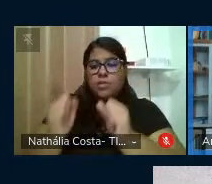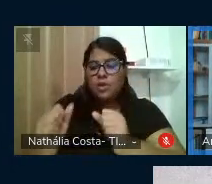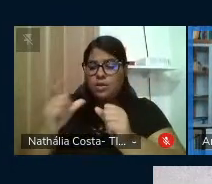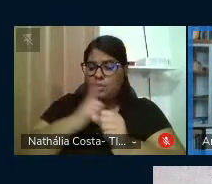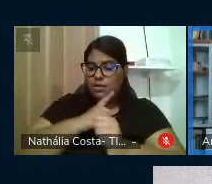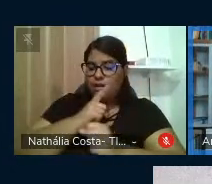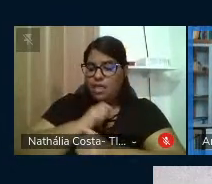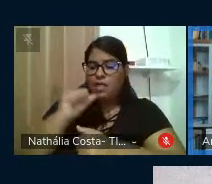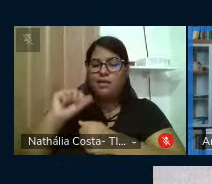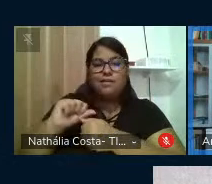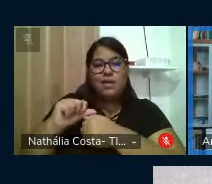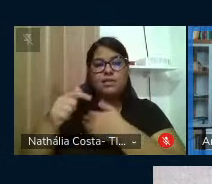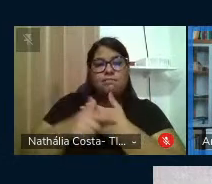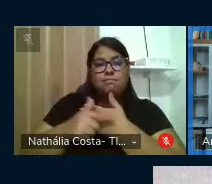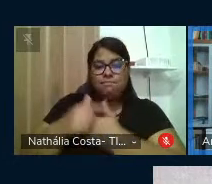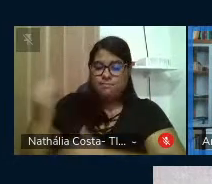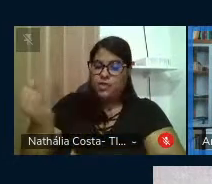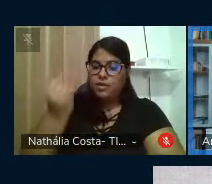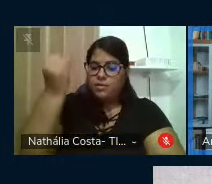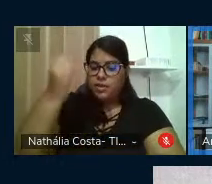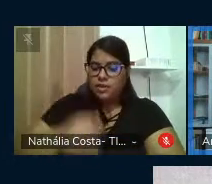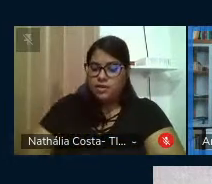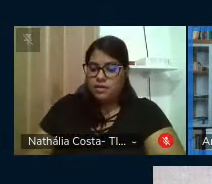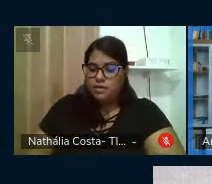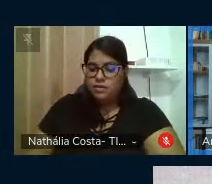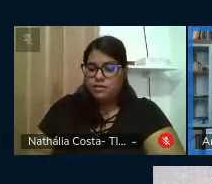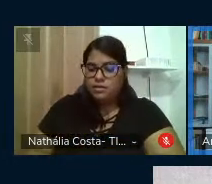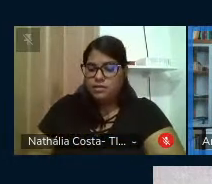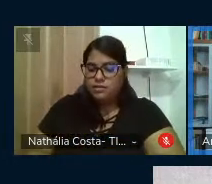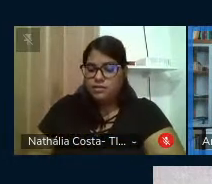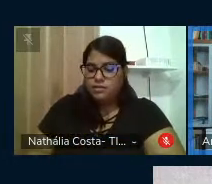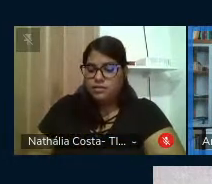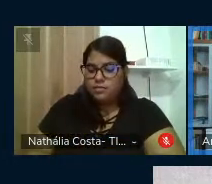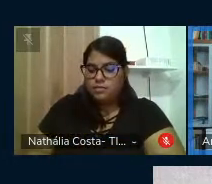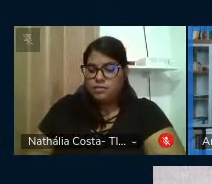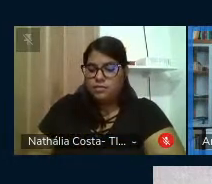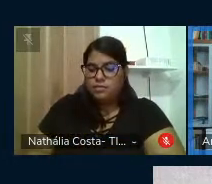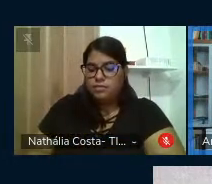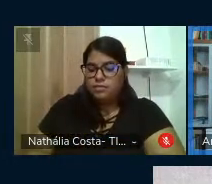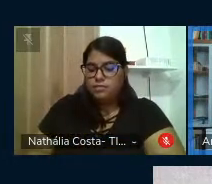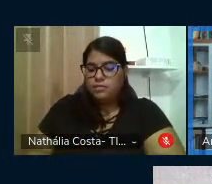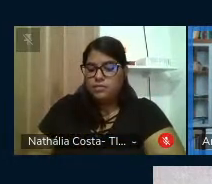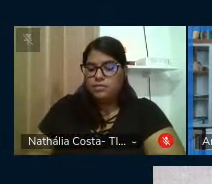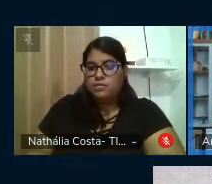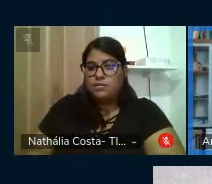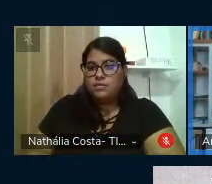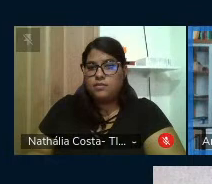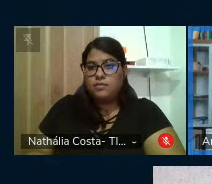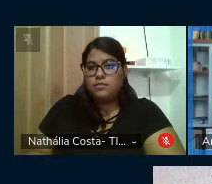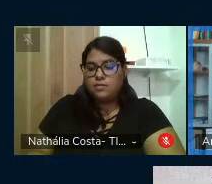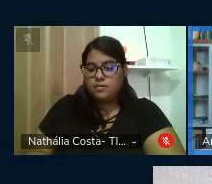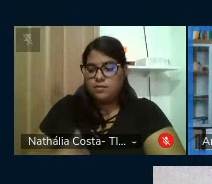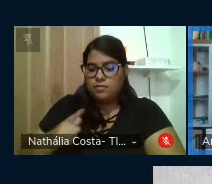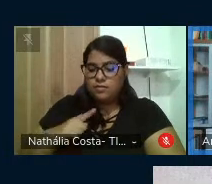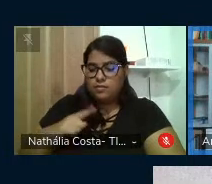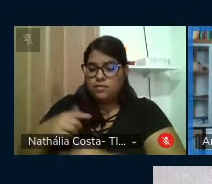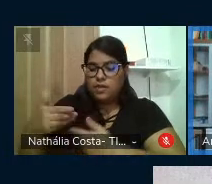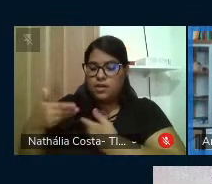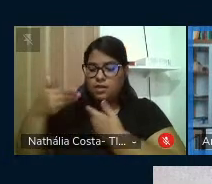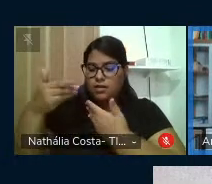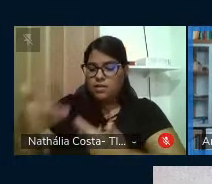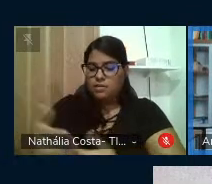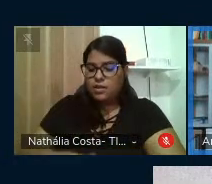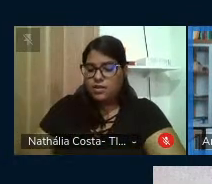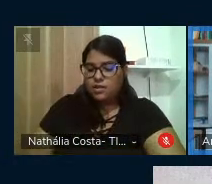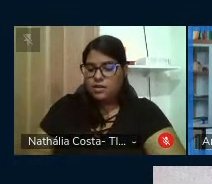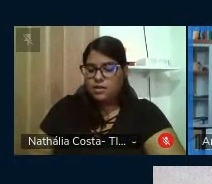ter um papel fundamental? E nesse momento Deise e Targélia vão fazer um convite para a gente e